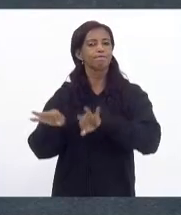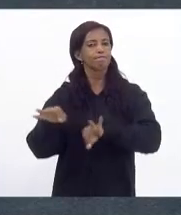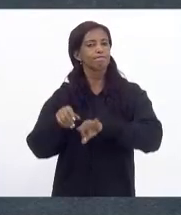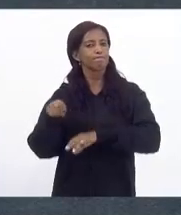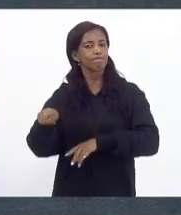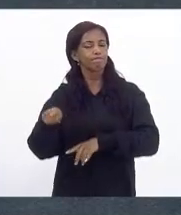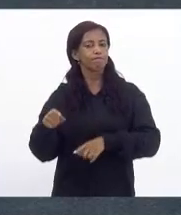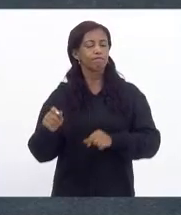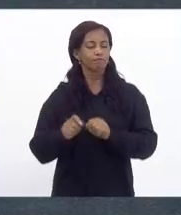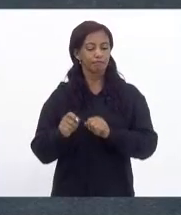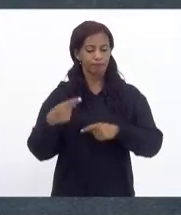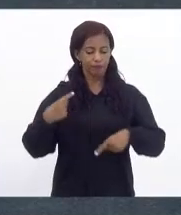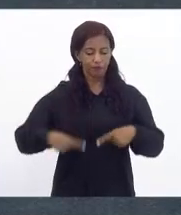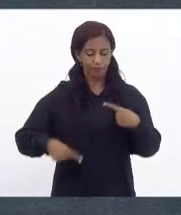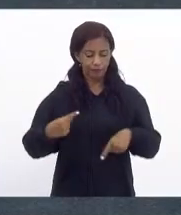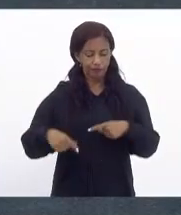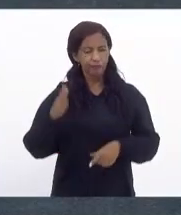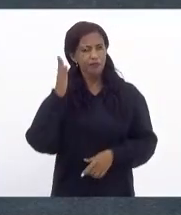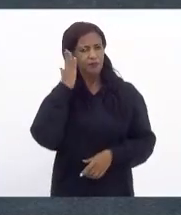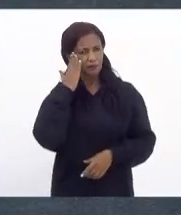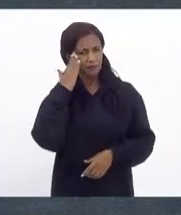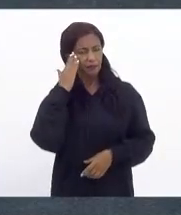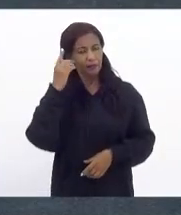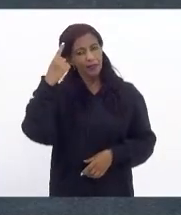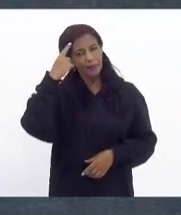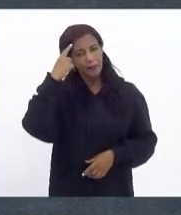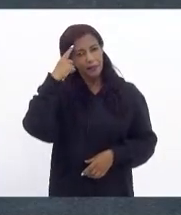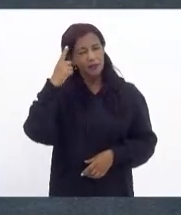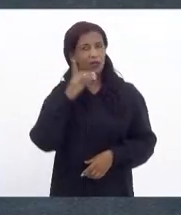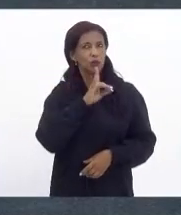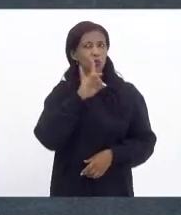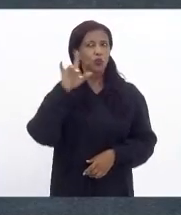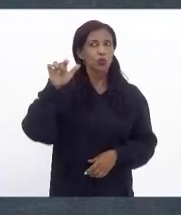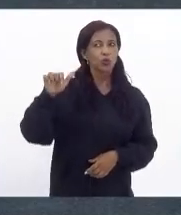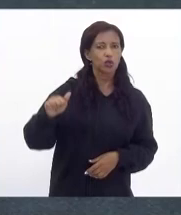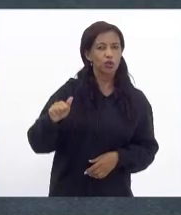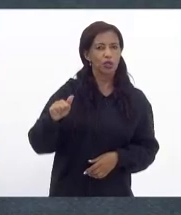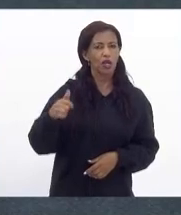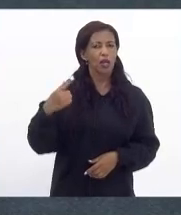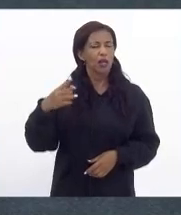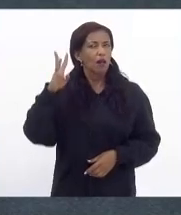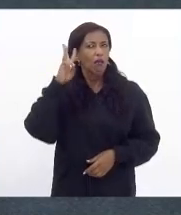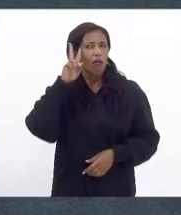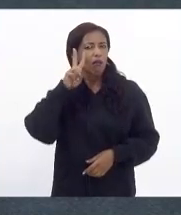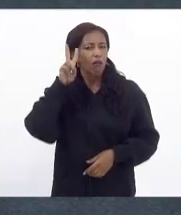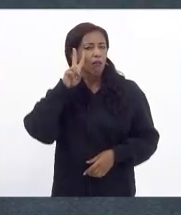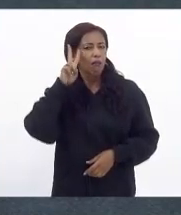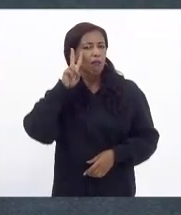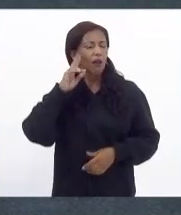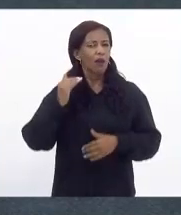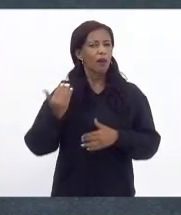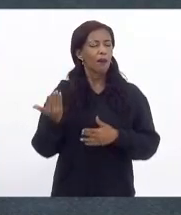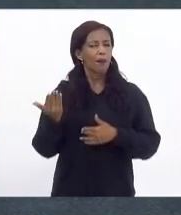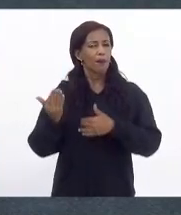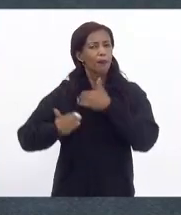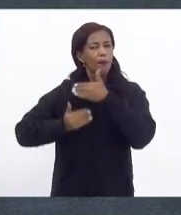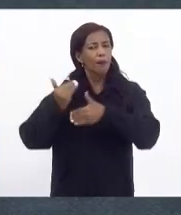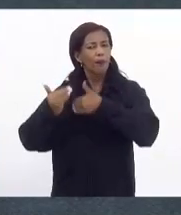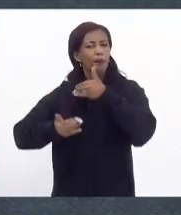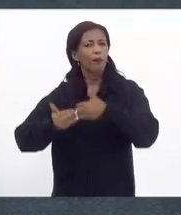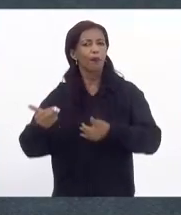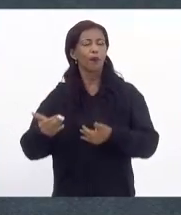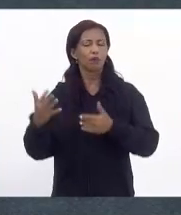fazermos política mas a gente sabe que pensar numa data é não só rememorar processos de